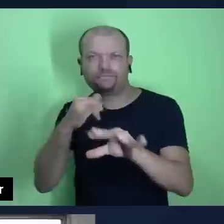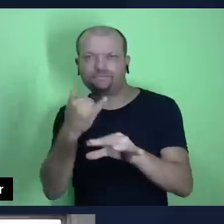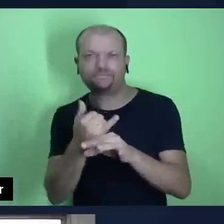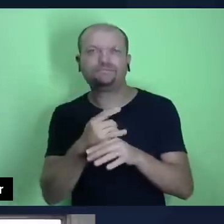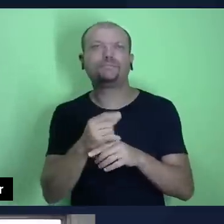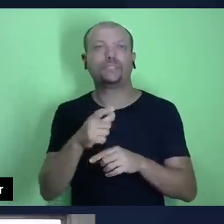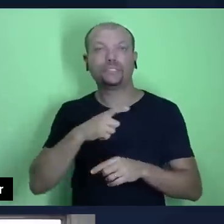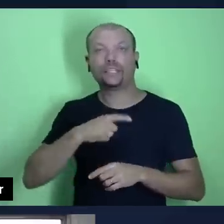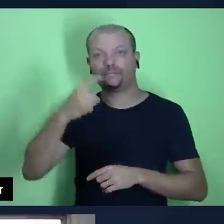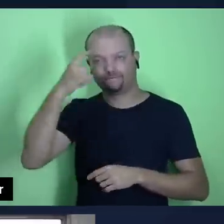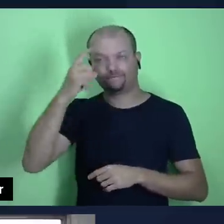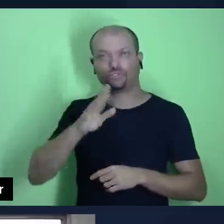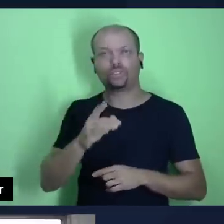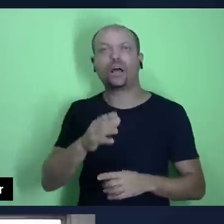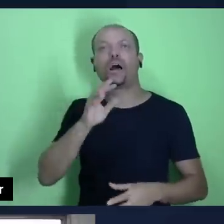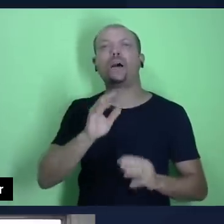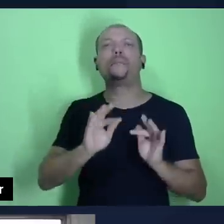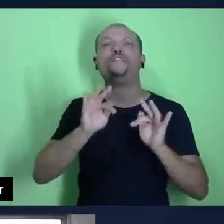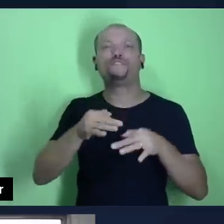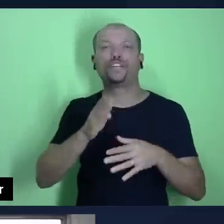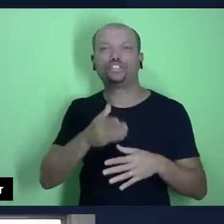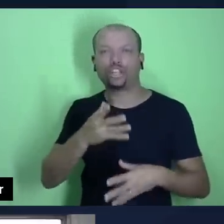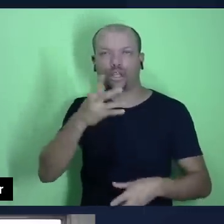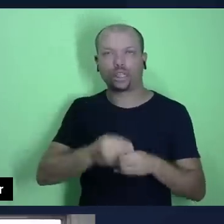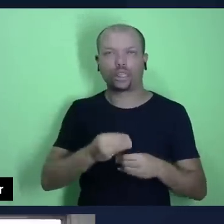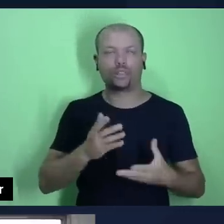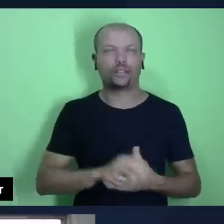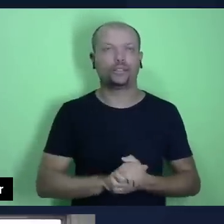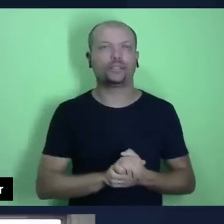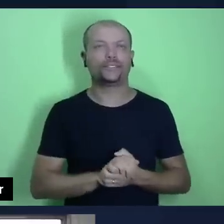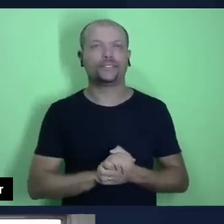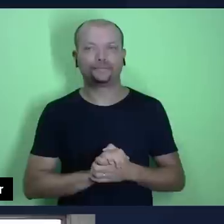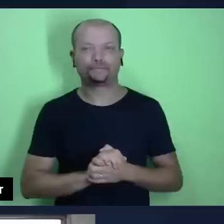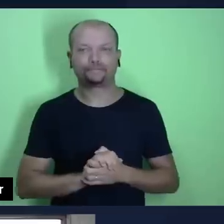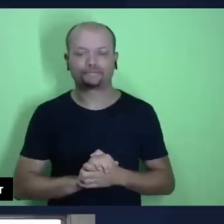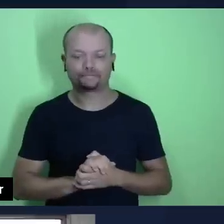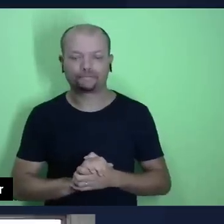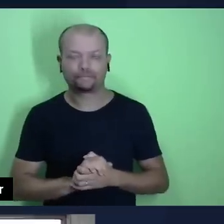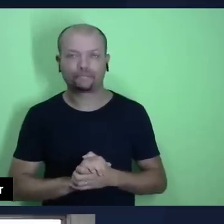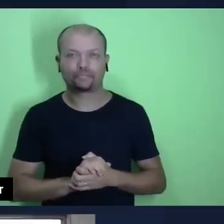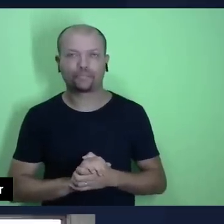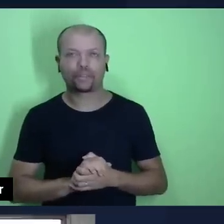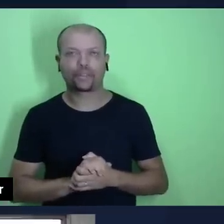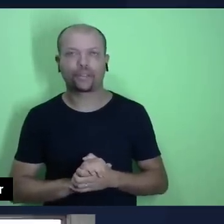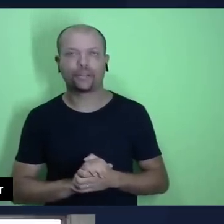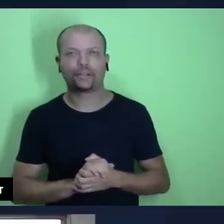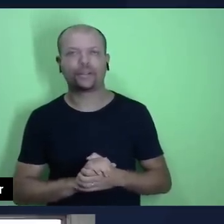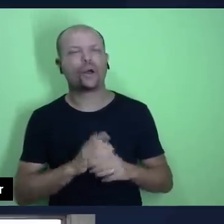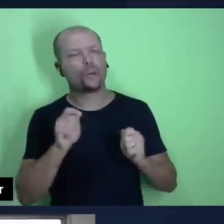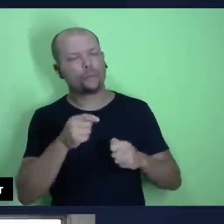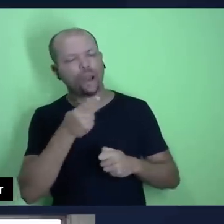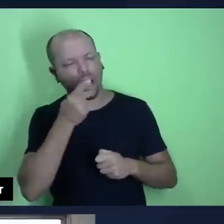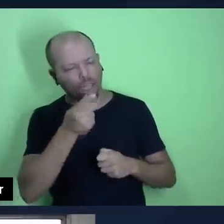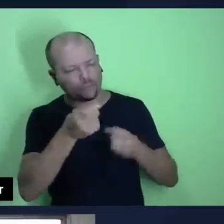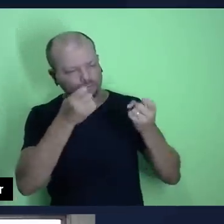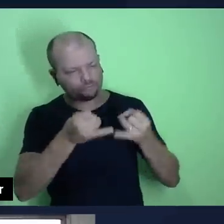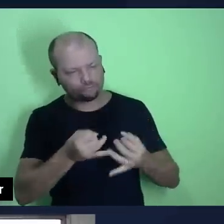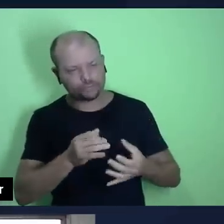em mente. Pra encerrarmos aqui, pastor Zinaldo, podemos dizer que